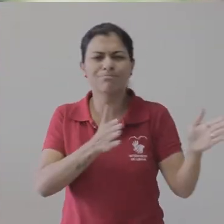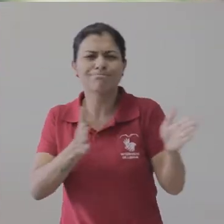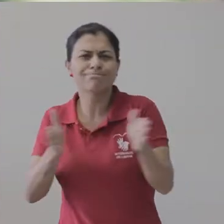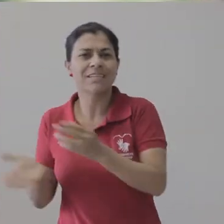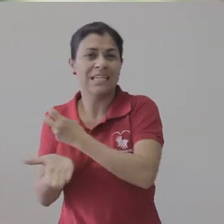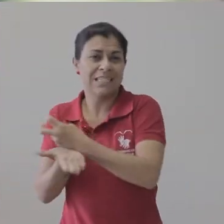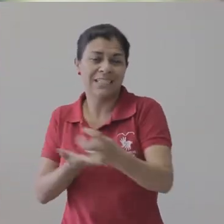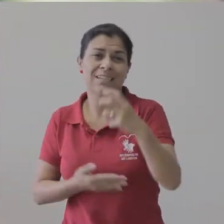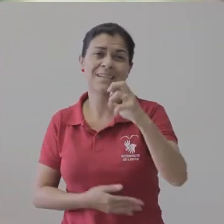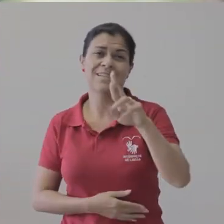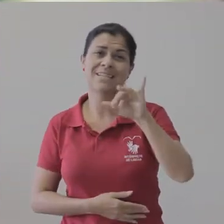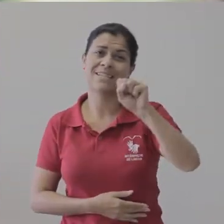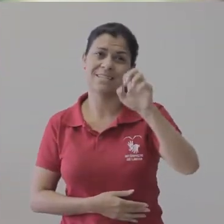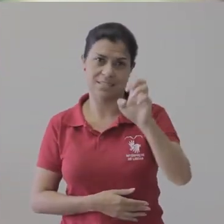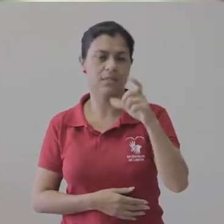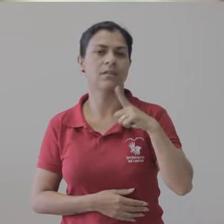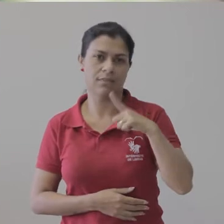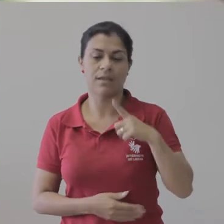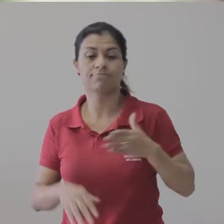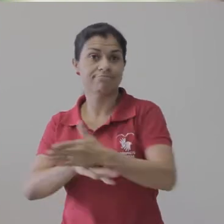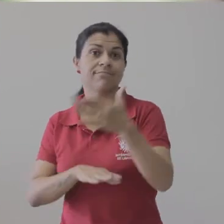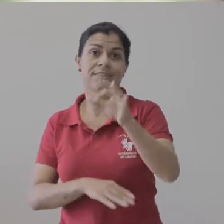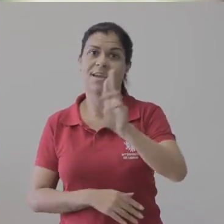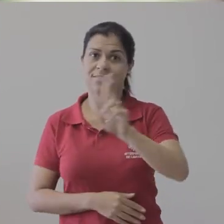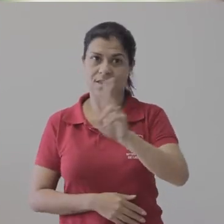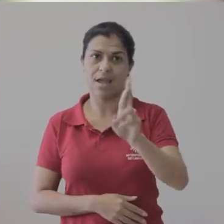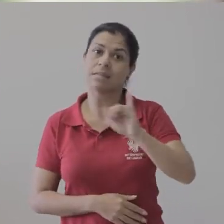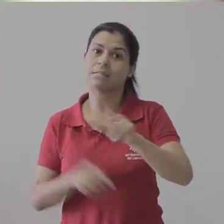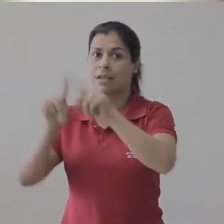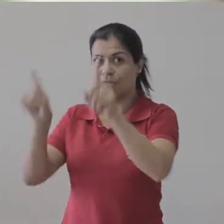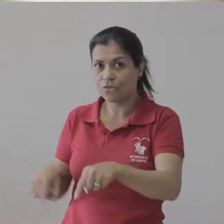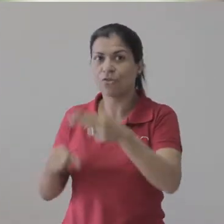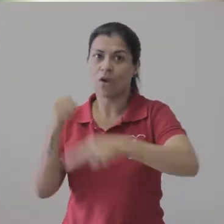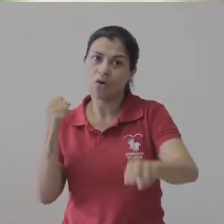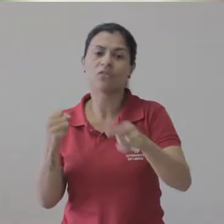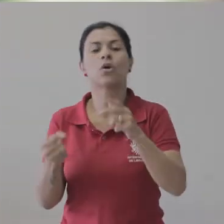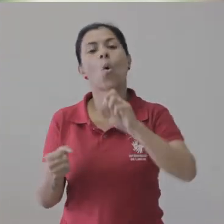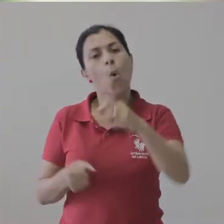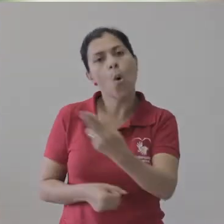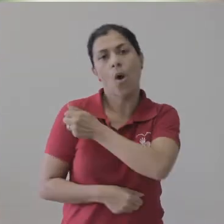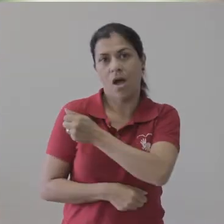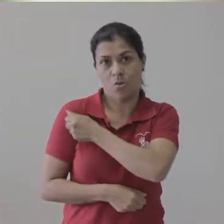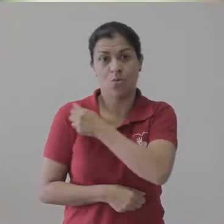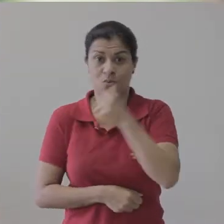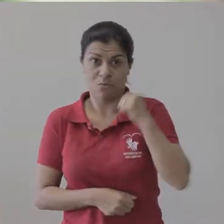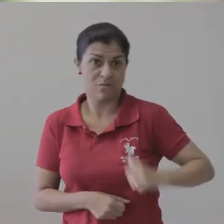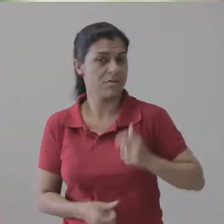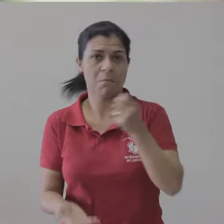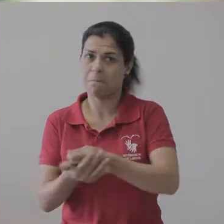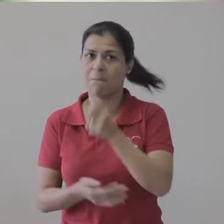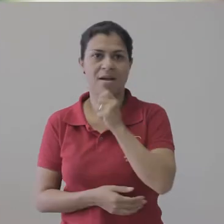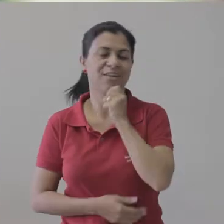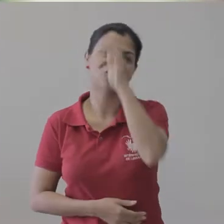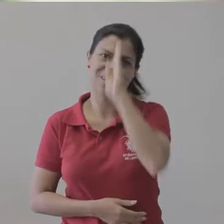2013. Os ingressos custam 10 reais inteira, servidores da UPS pagam meia e os estudantes assistidos pelo ProAIS